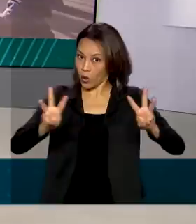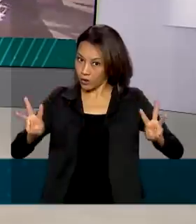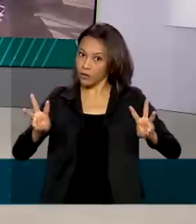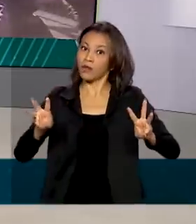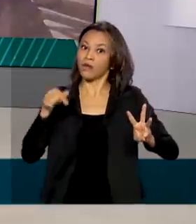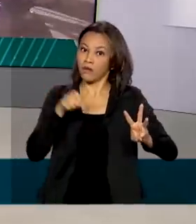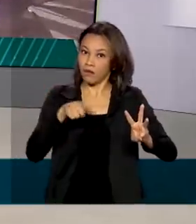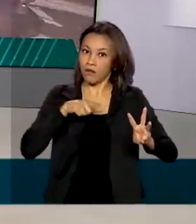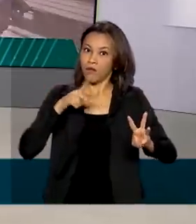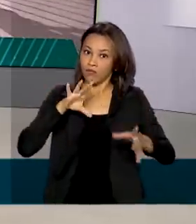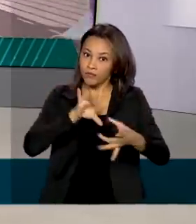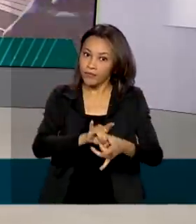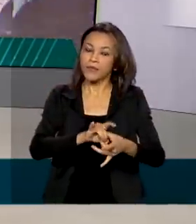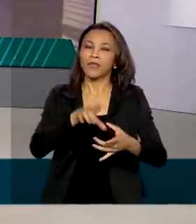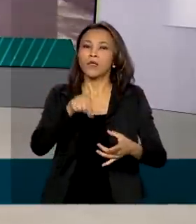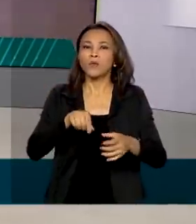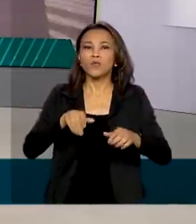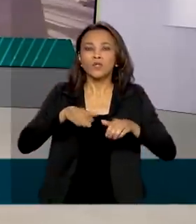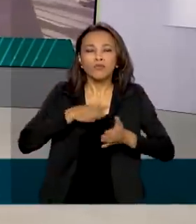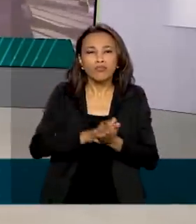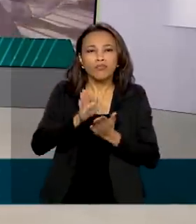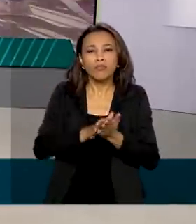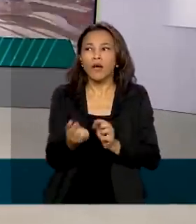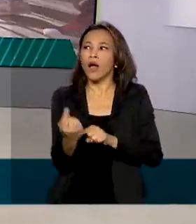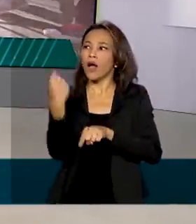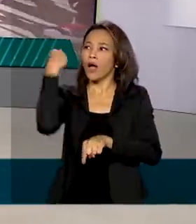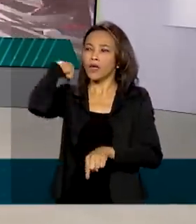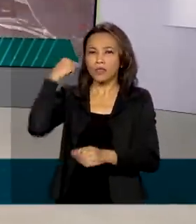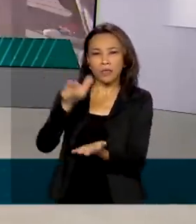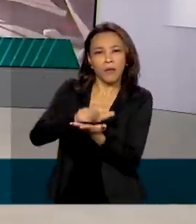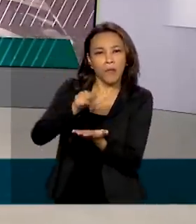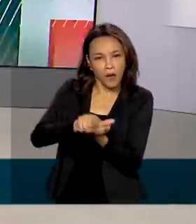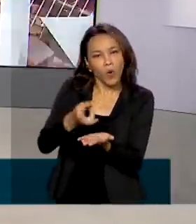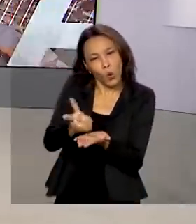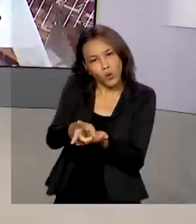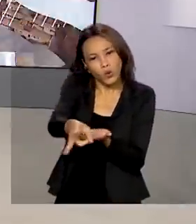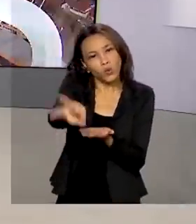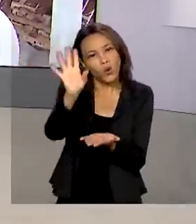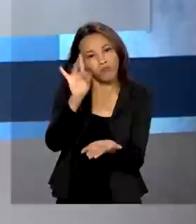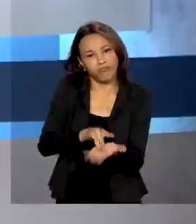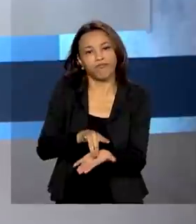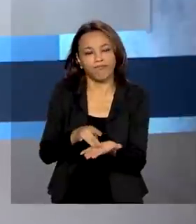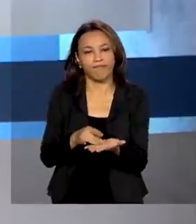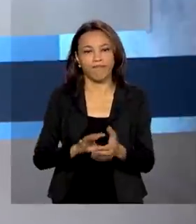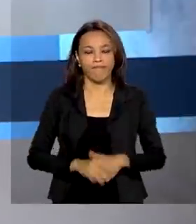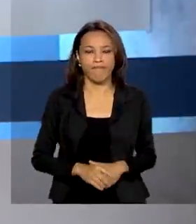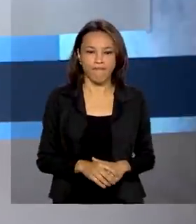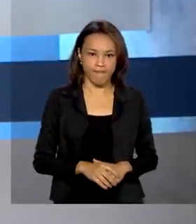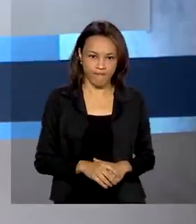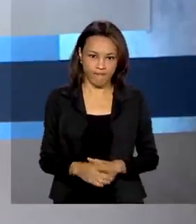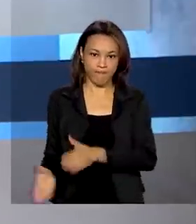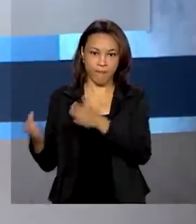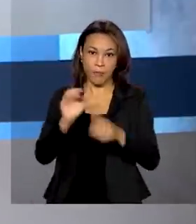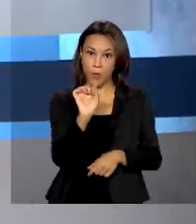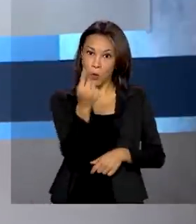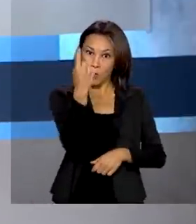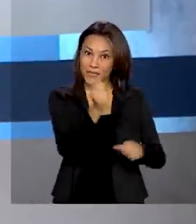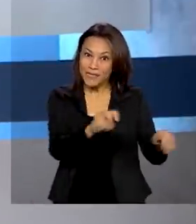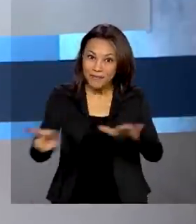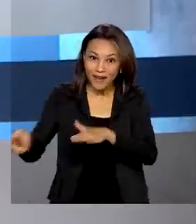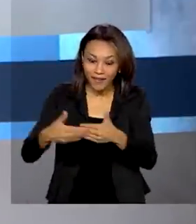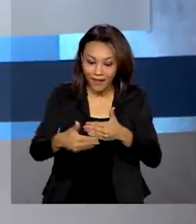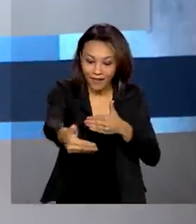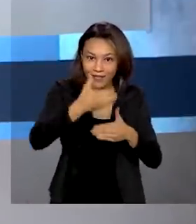educacional. Os diplomas emitidos anteriormente em papel continuam valendo. Há uma semana do Natal,